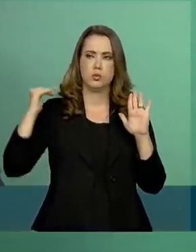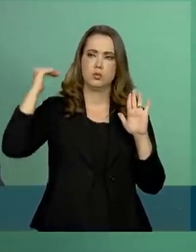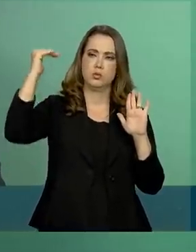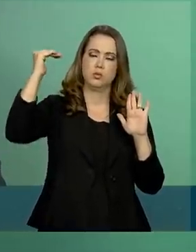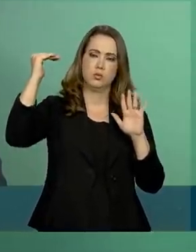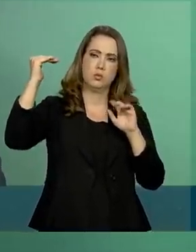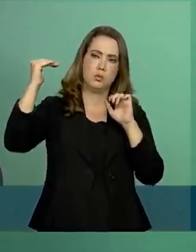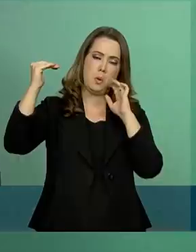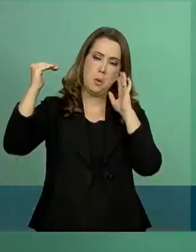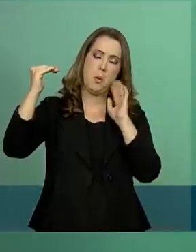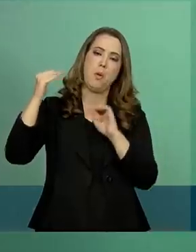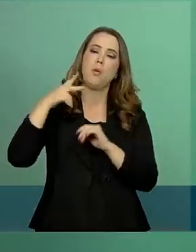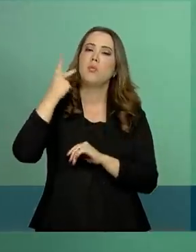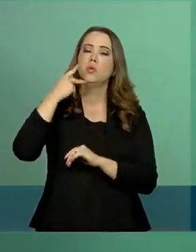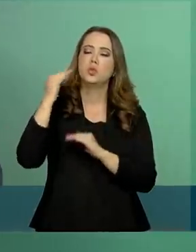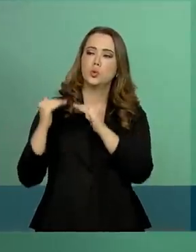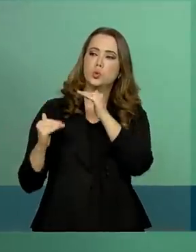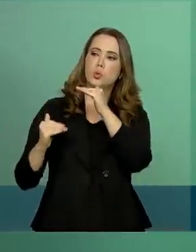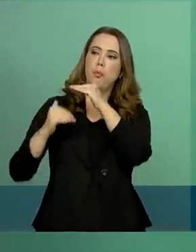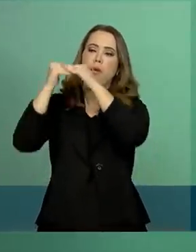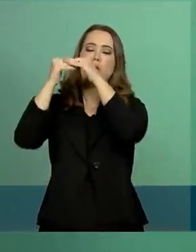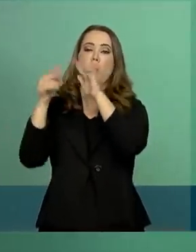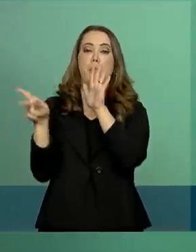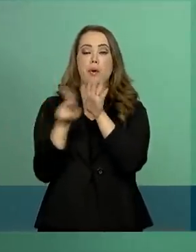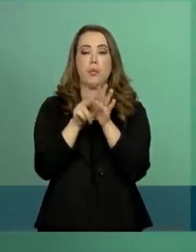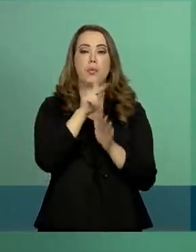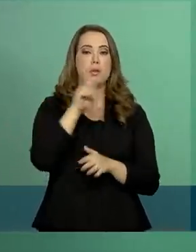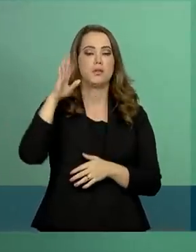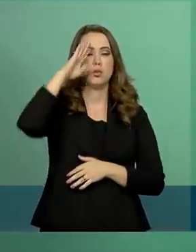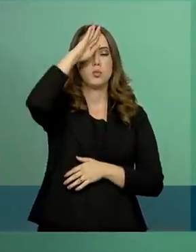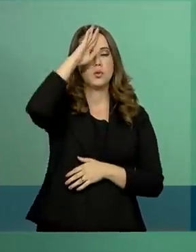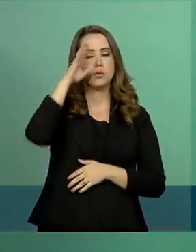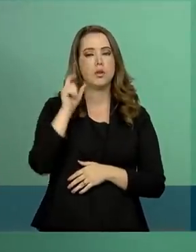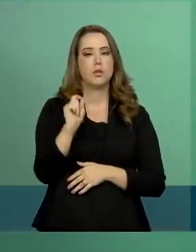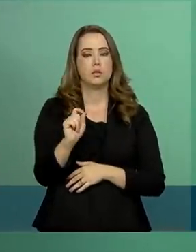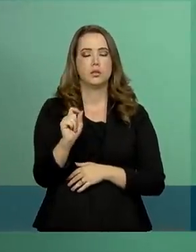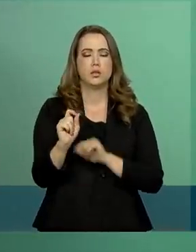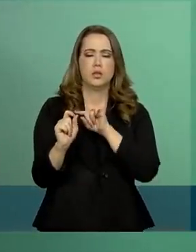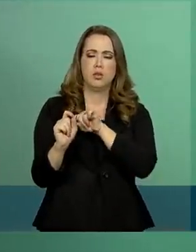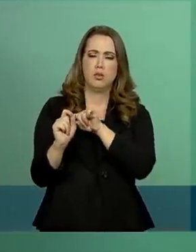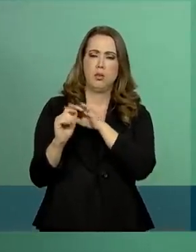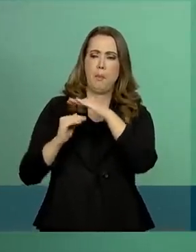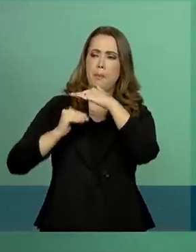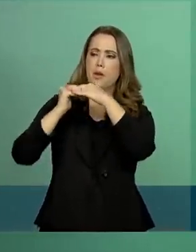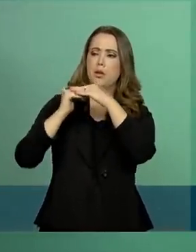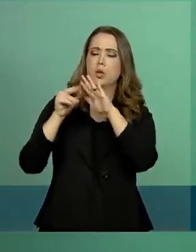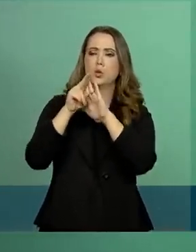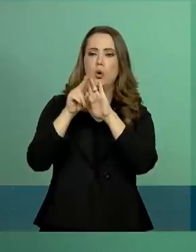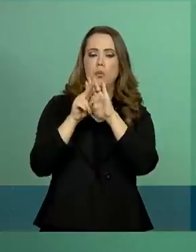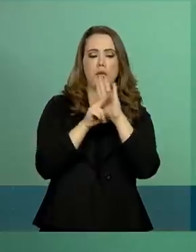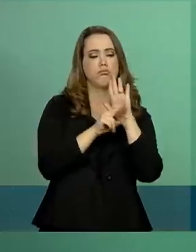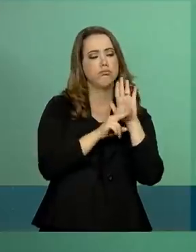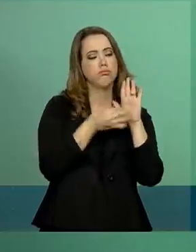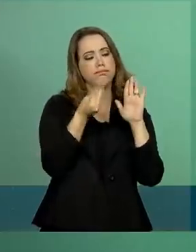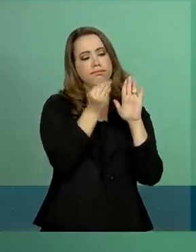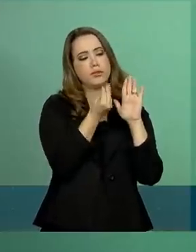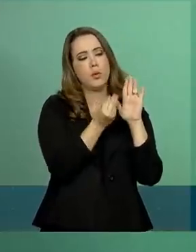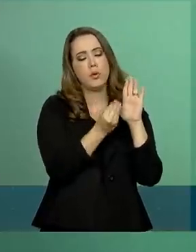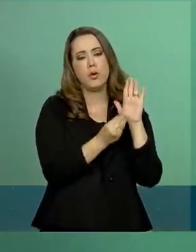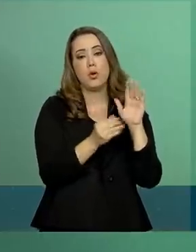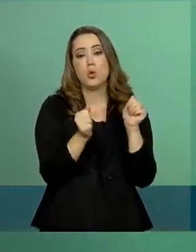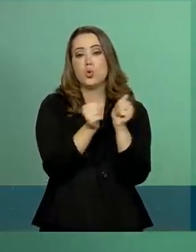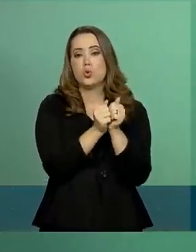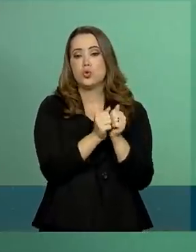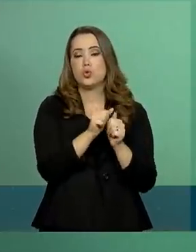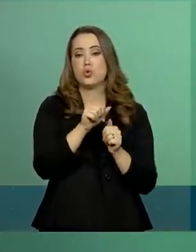no plano político mais alto, que é o próprio presidente da República. Essa diretriz em consórcio com a Secretaria de Governo, barra